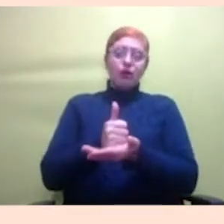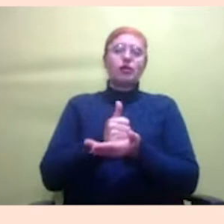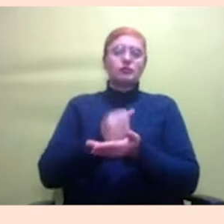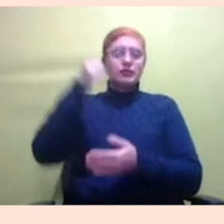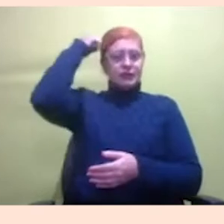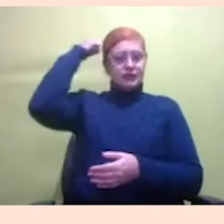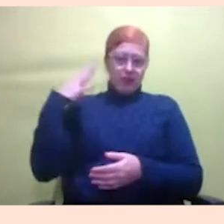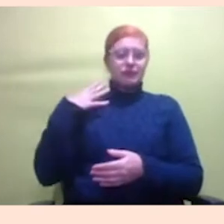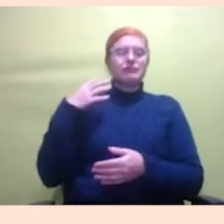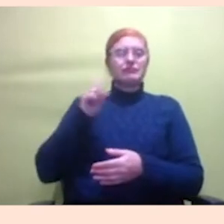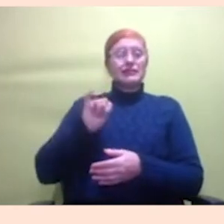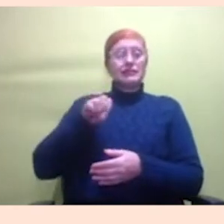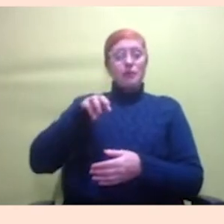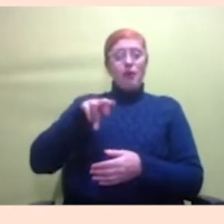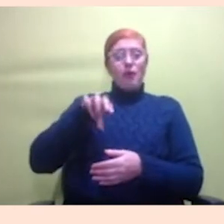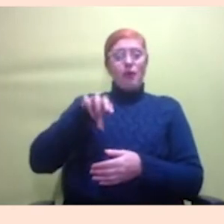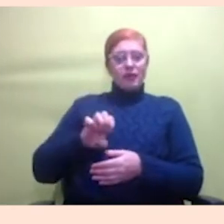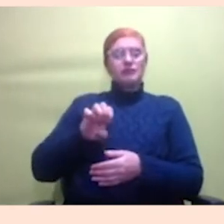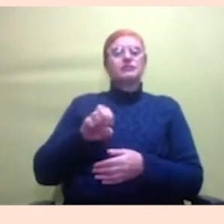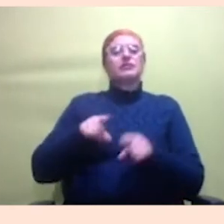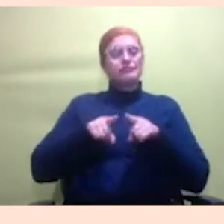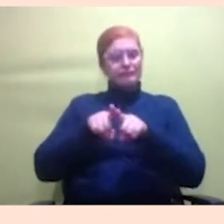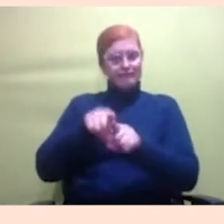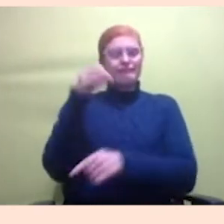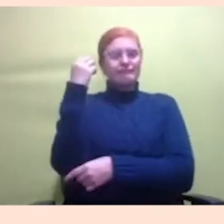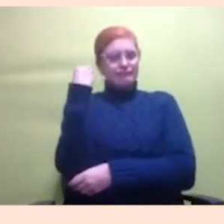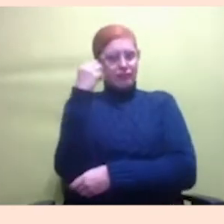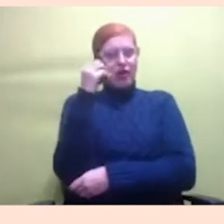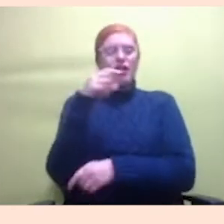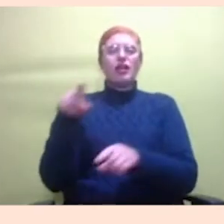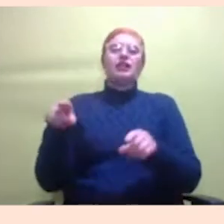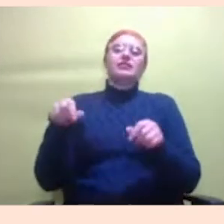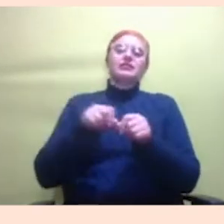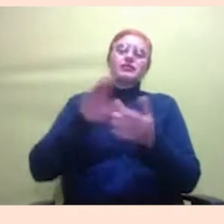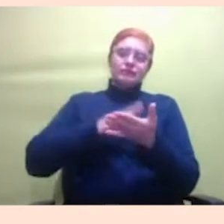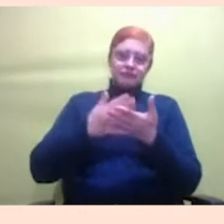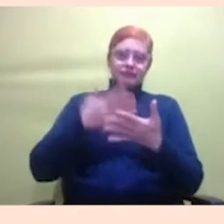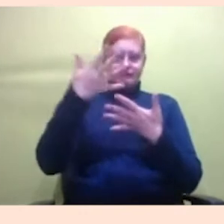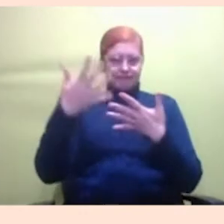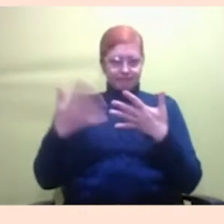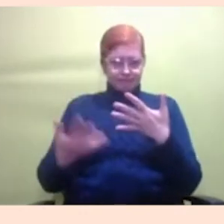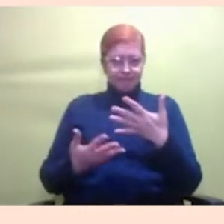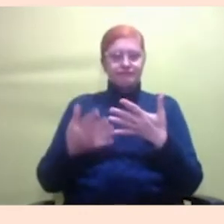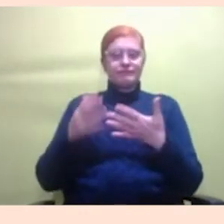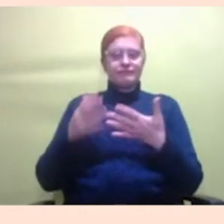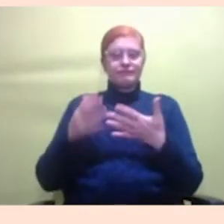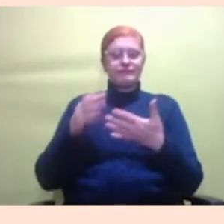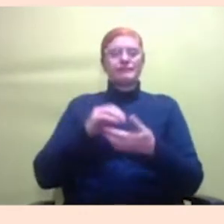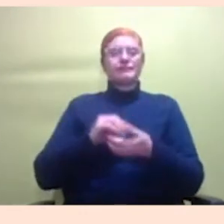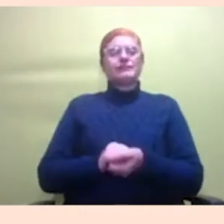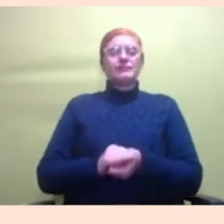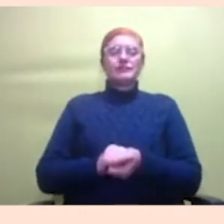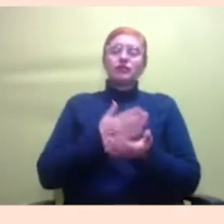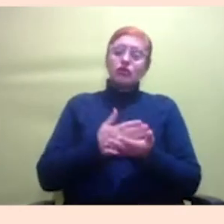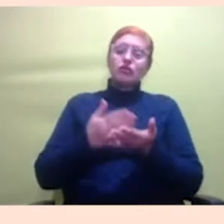que é nossa companheira de Porto Alegre, que está fazendo a tradução para a linguagem de Libras, e vamos contar também com